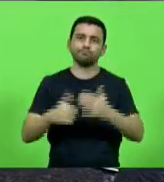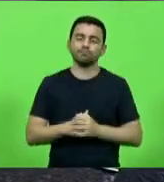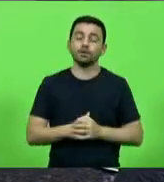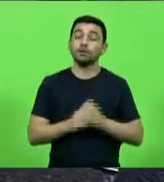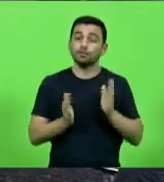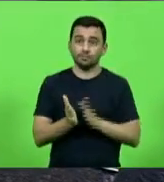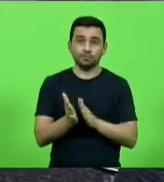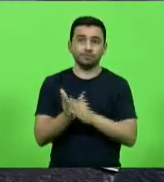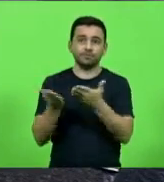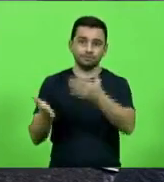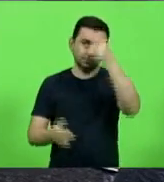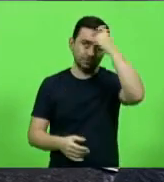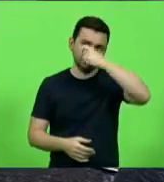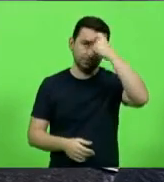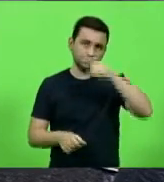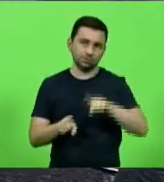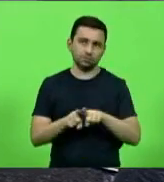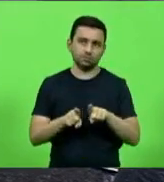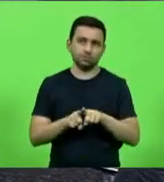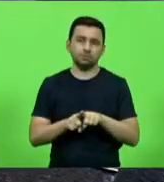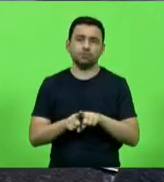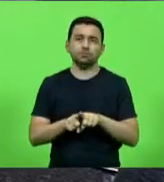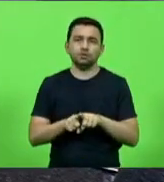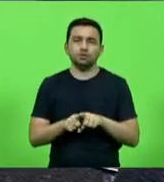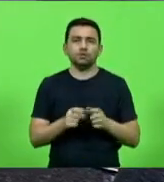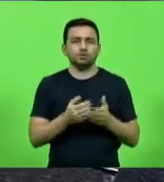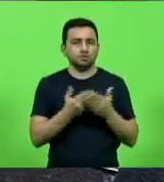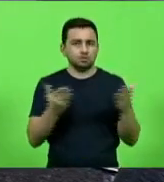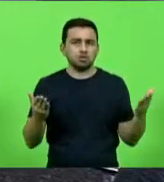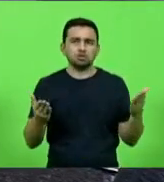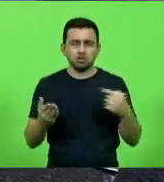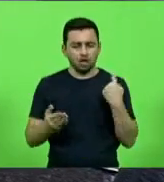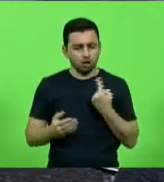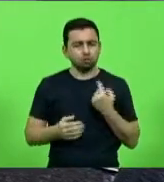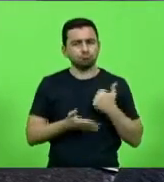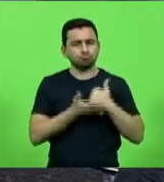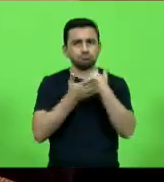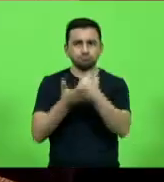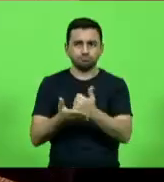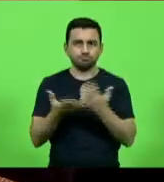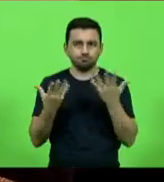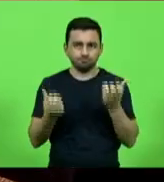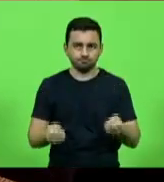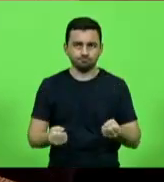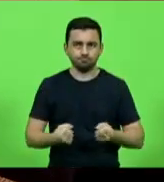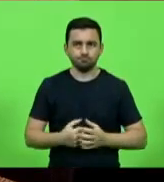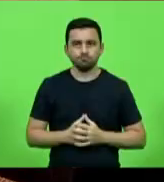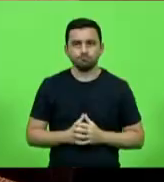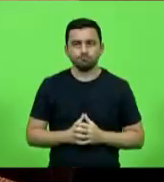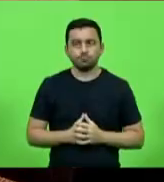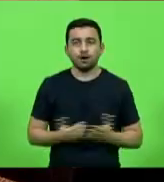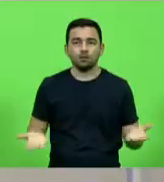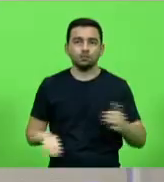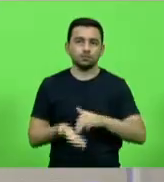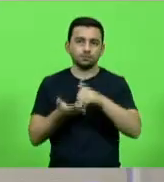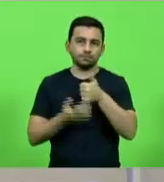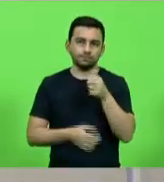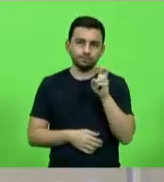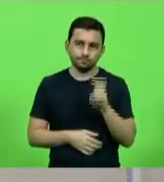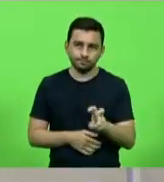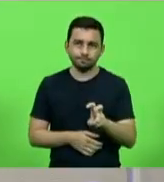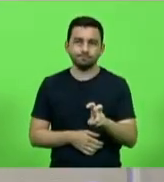parabéns, Maurício, parabéns por essa indicação e também tenho meu aval e minha aprovação quanto a isso. Moção 15. Autor deputado